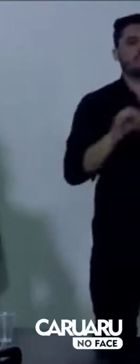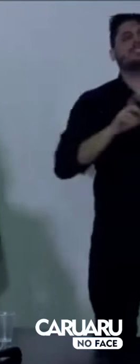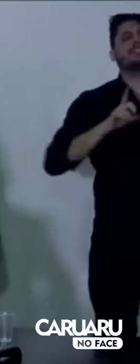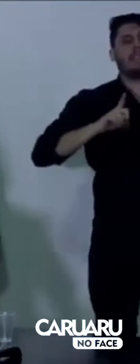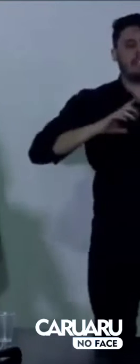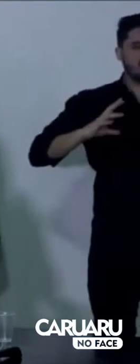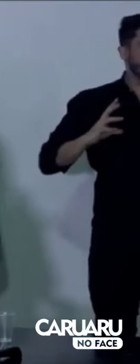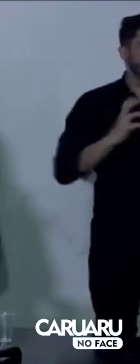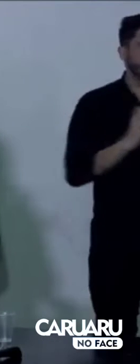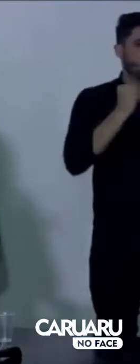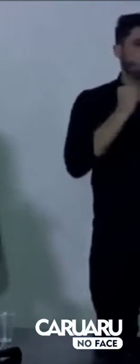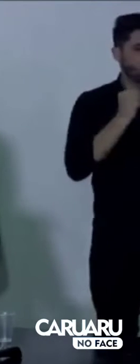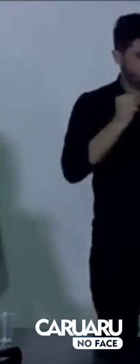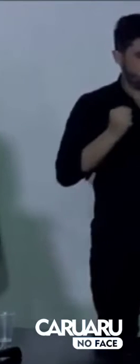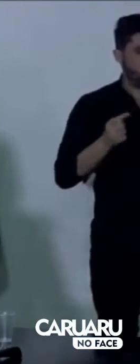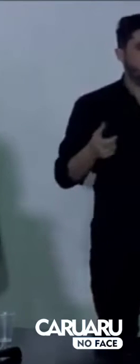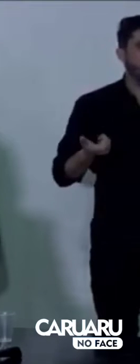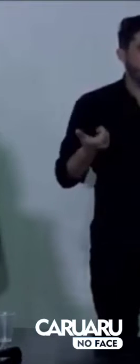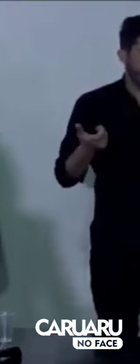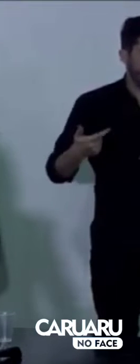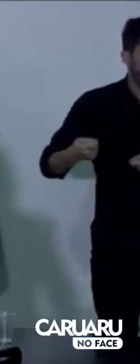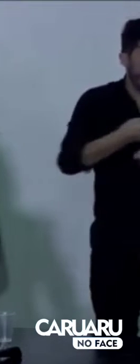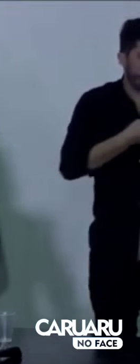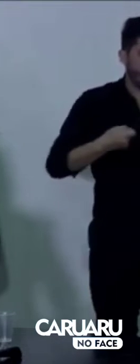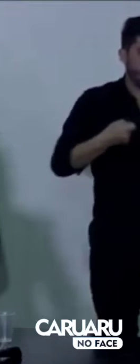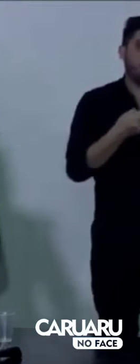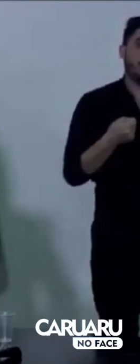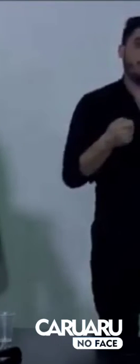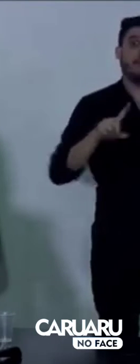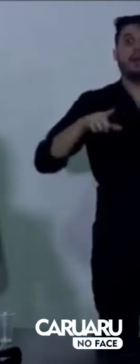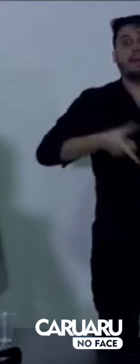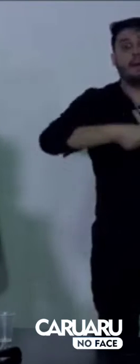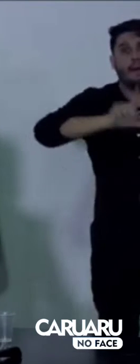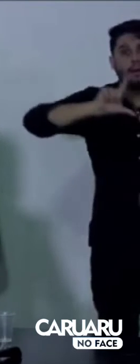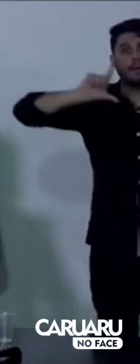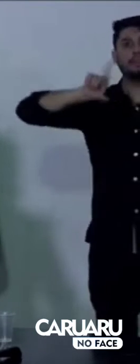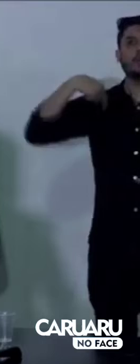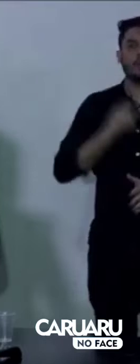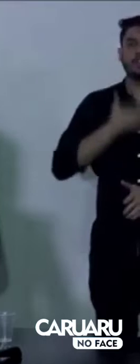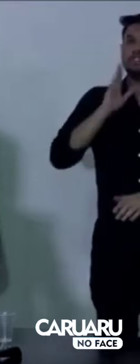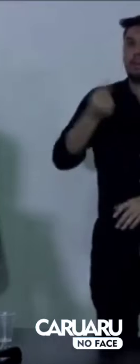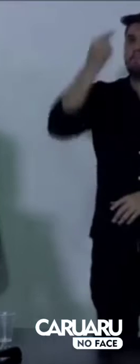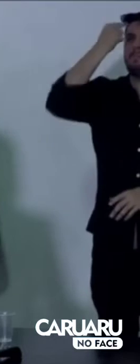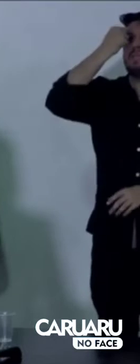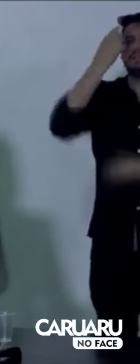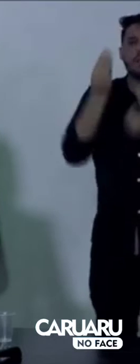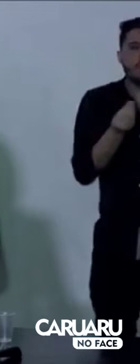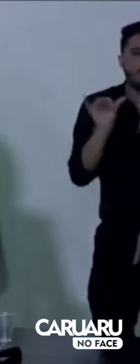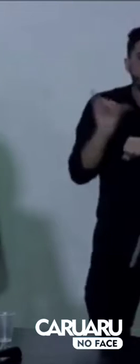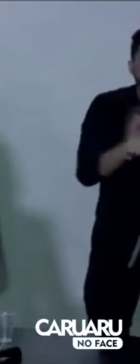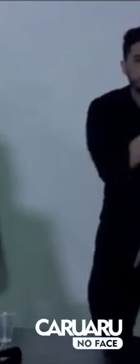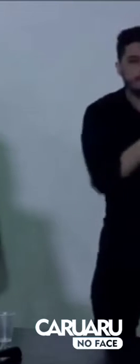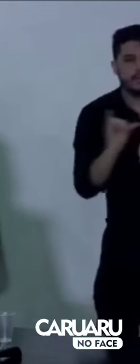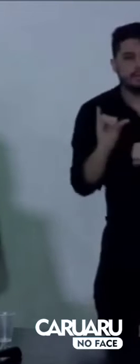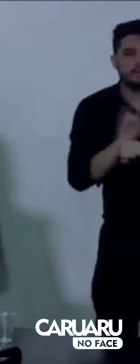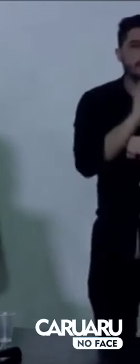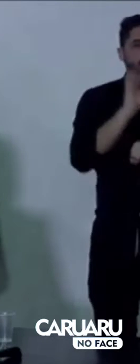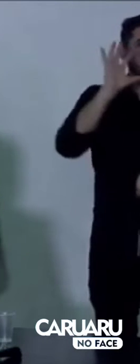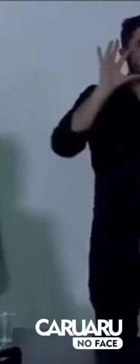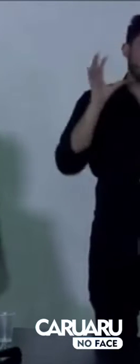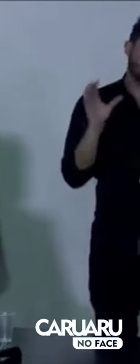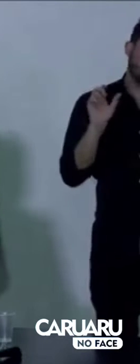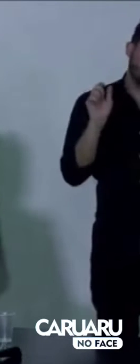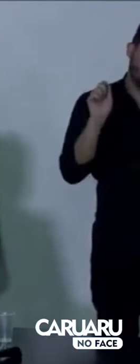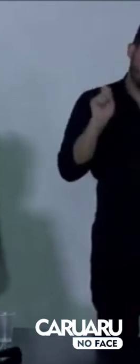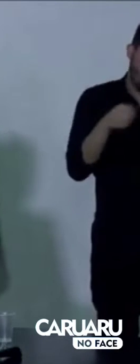O que a gente vem trabalhando desde o começo são alternativas, a busca de alternativas com algumas premissas para